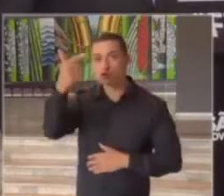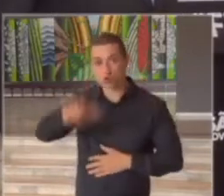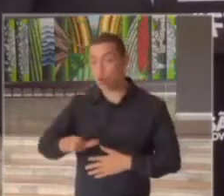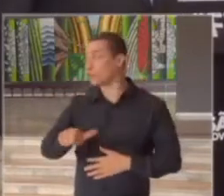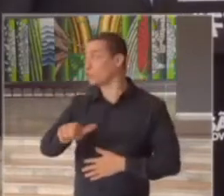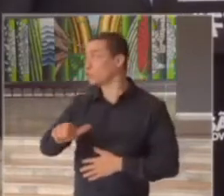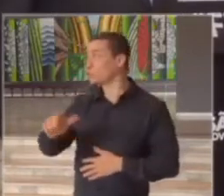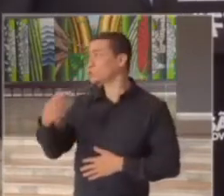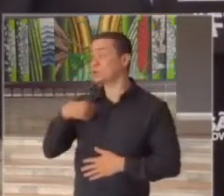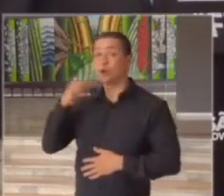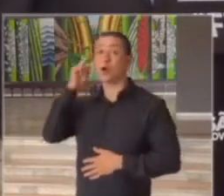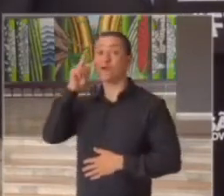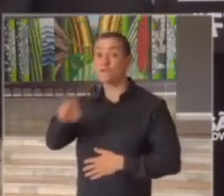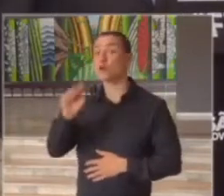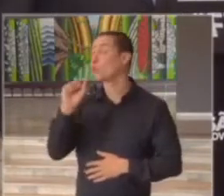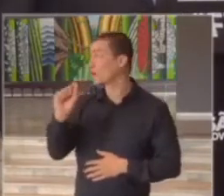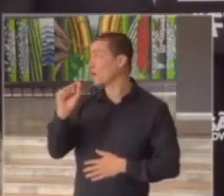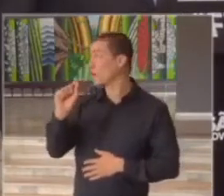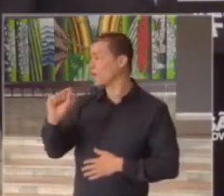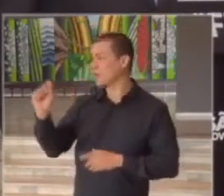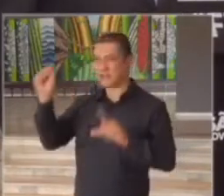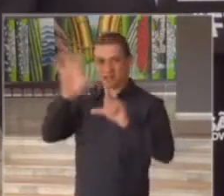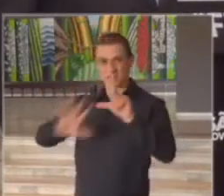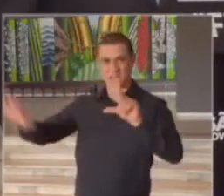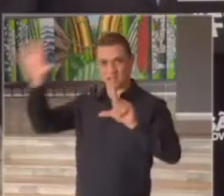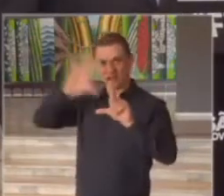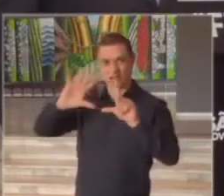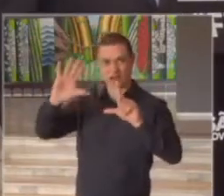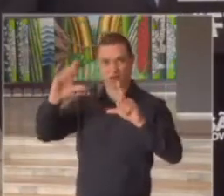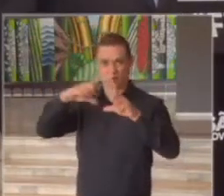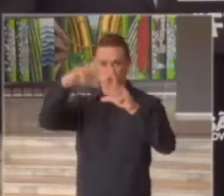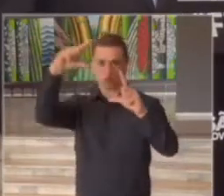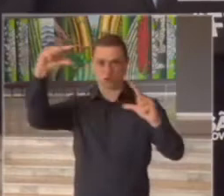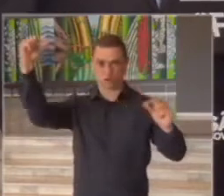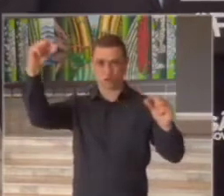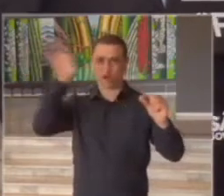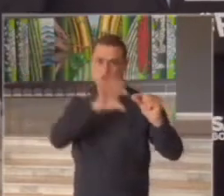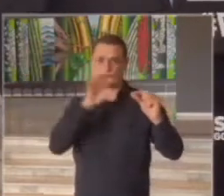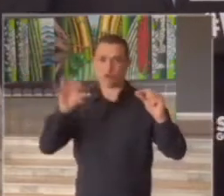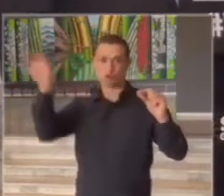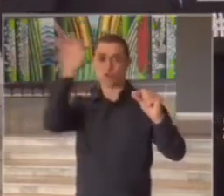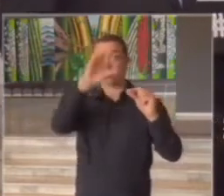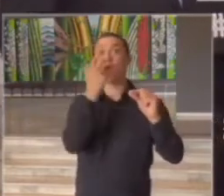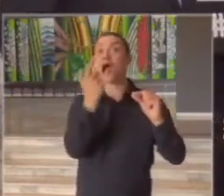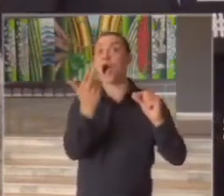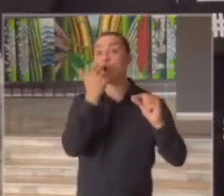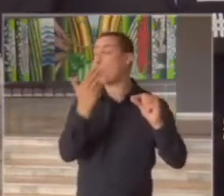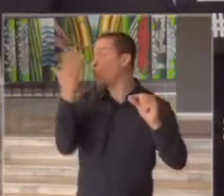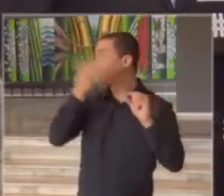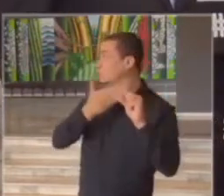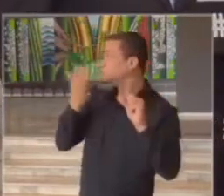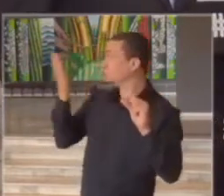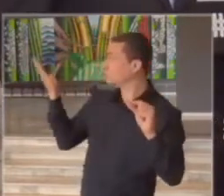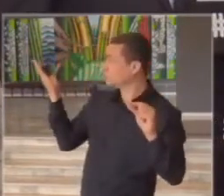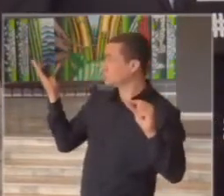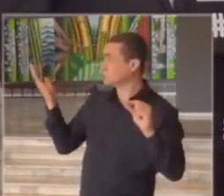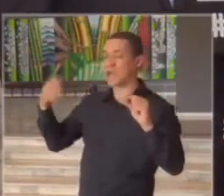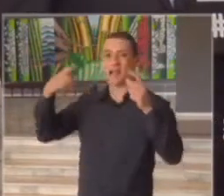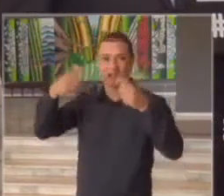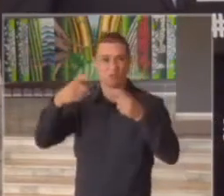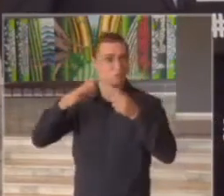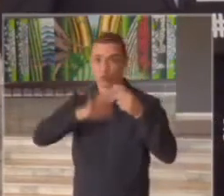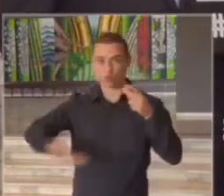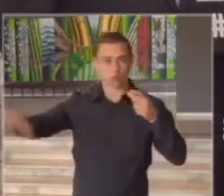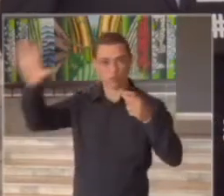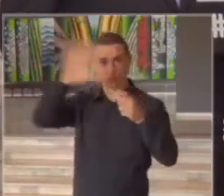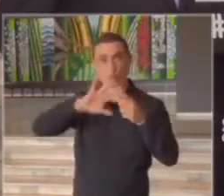classificações as regiões pelas regionais de saúde do estado de São Paulo